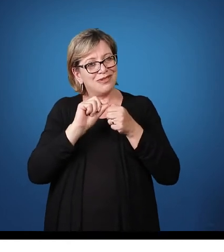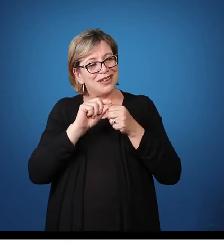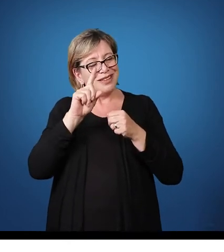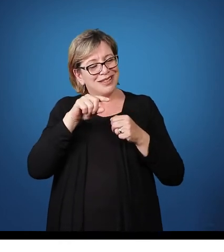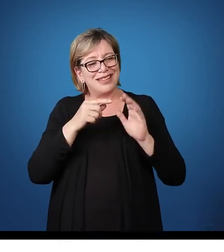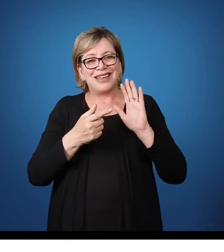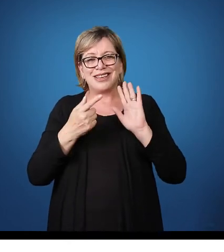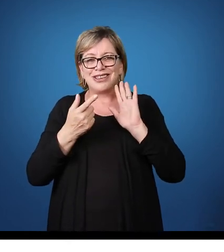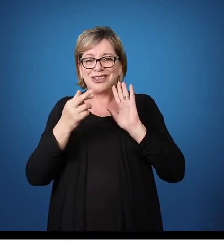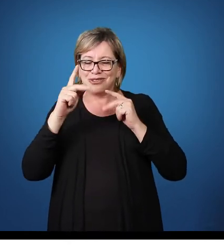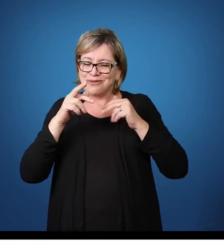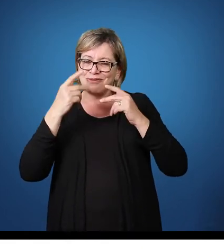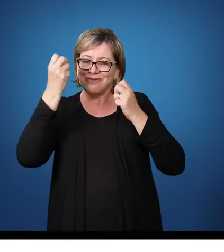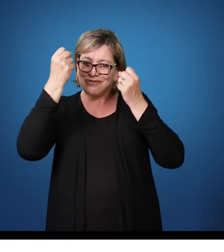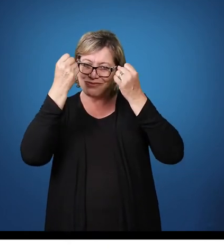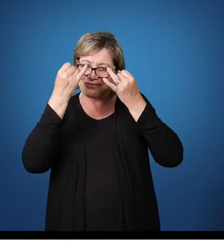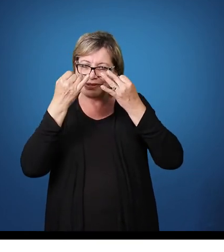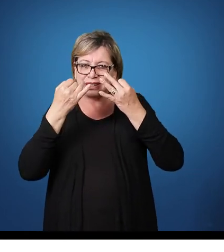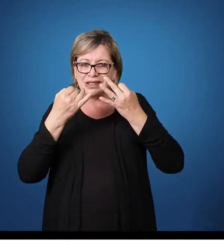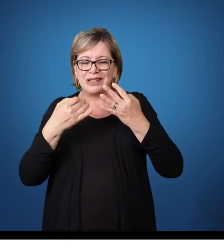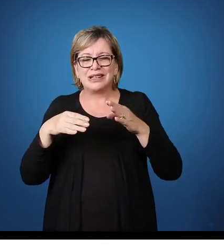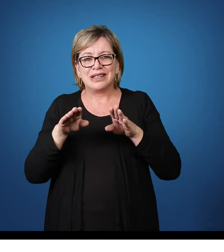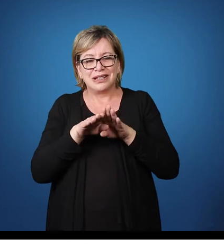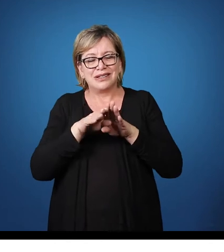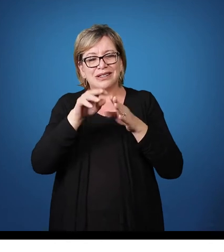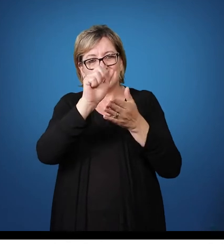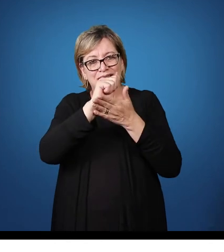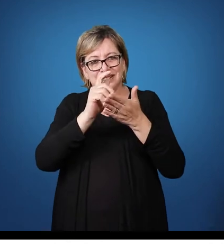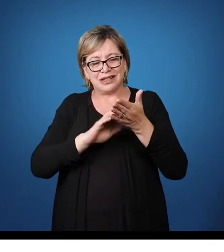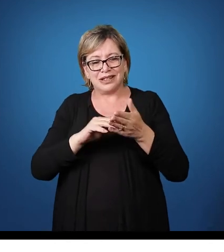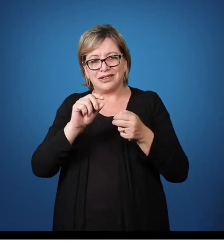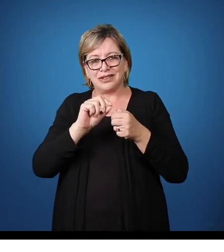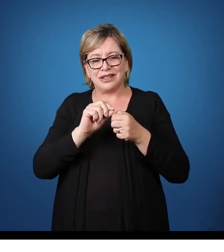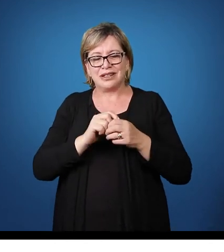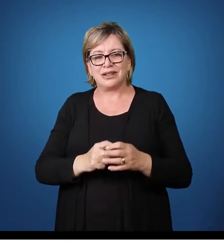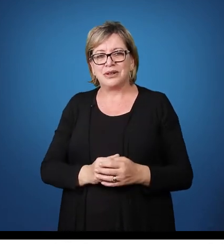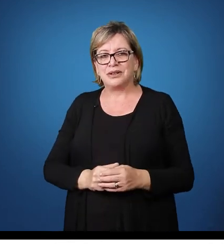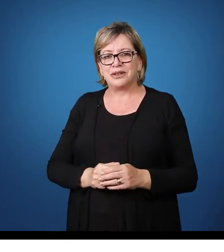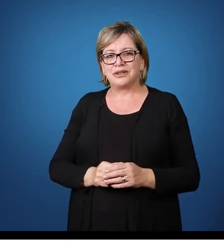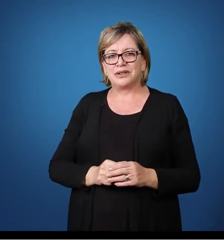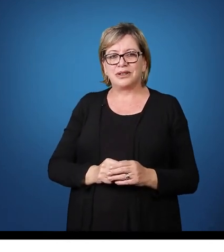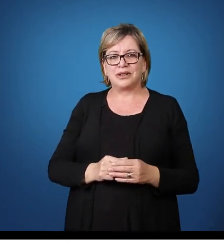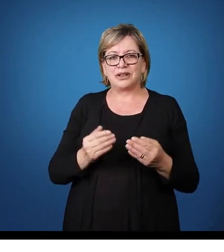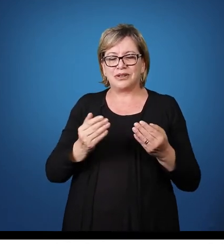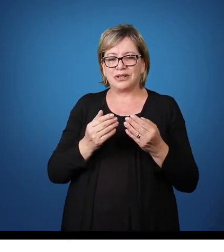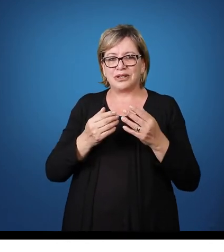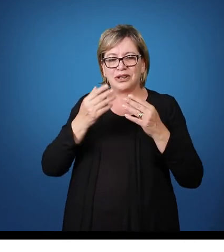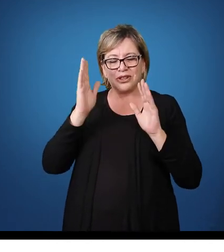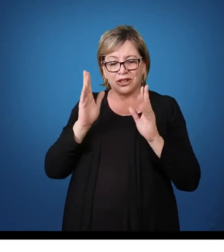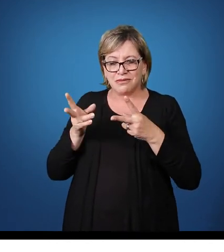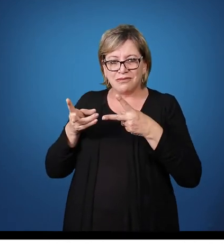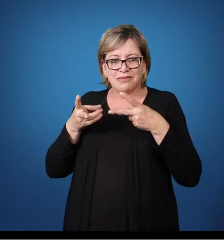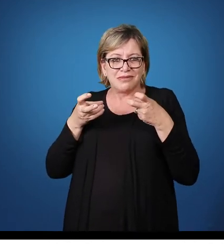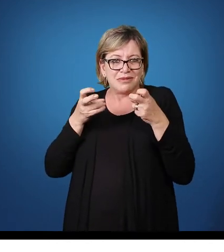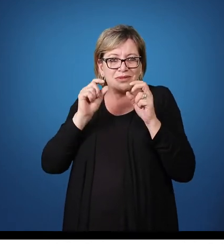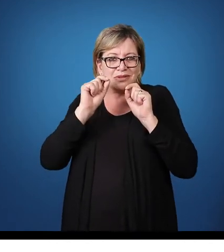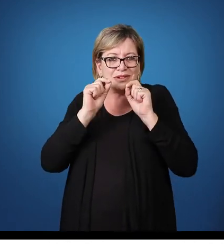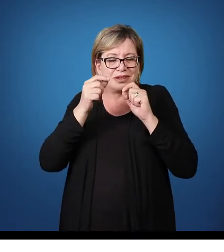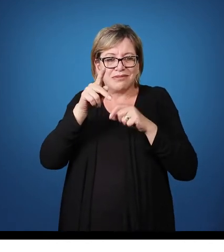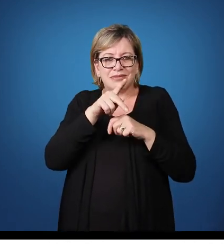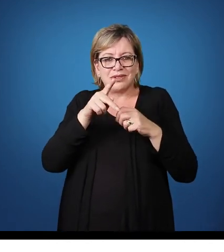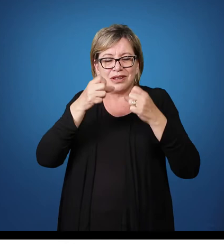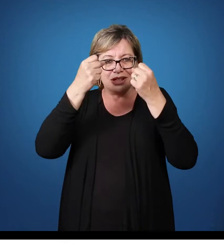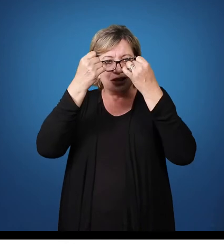planejamento e as atividades, então, a partir do diário Muito obrigada, professora A partir da fala da professora Nós pudemos